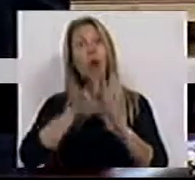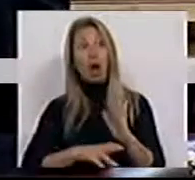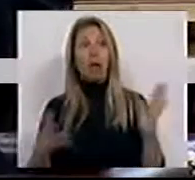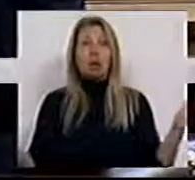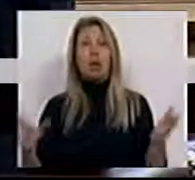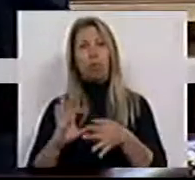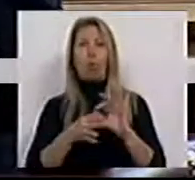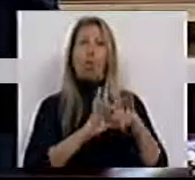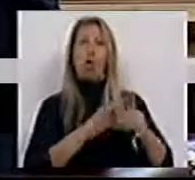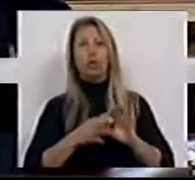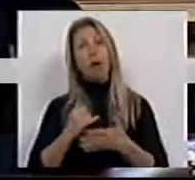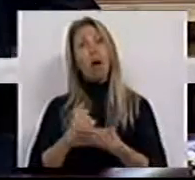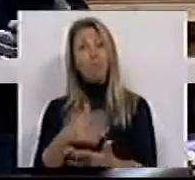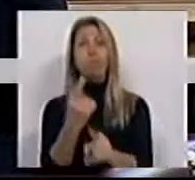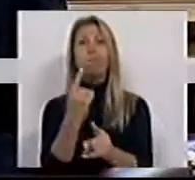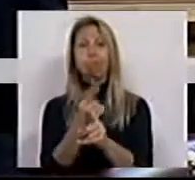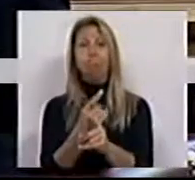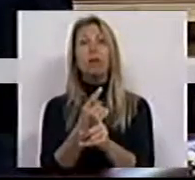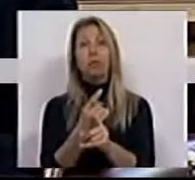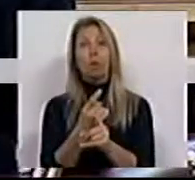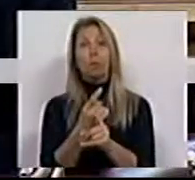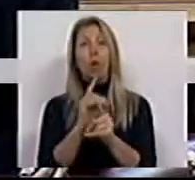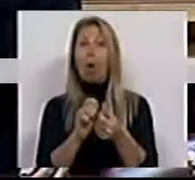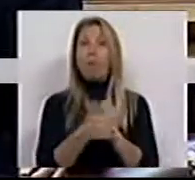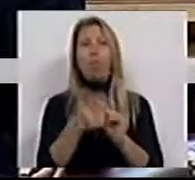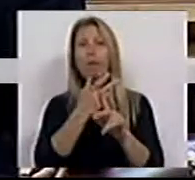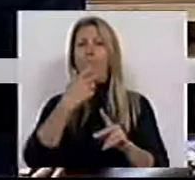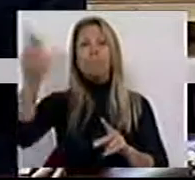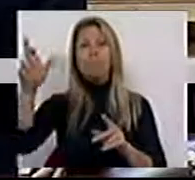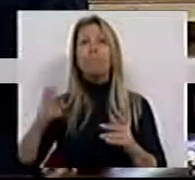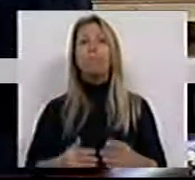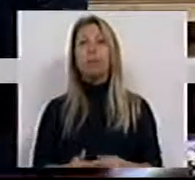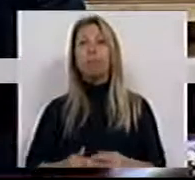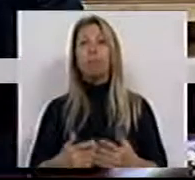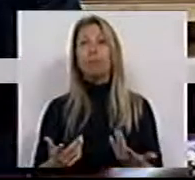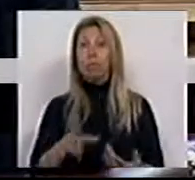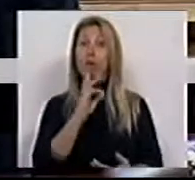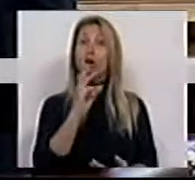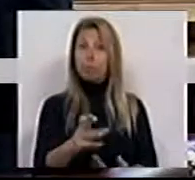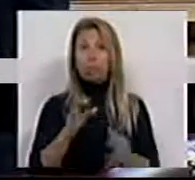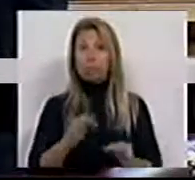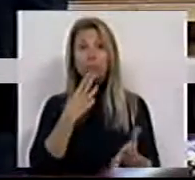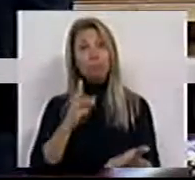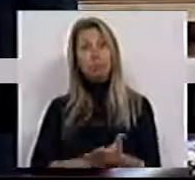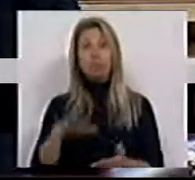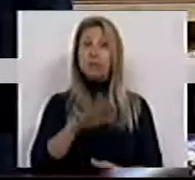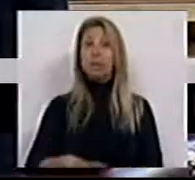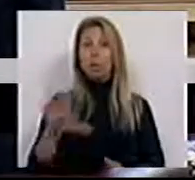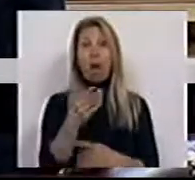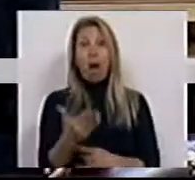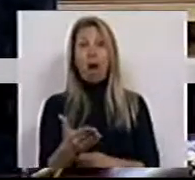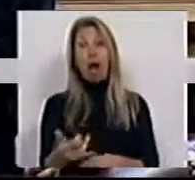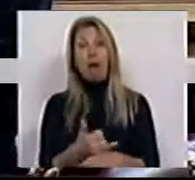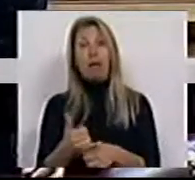por coerência apoiamos que elas agora passem a definitivas, respondendo ao concreto da situação vivida num